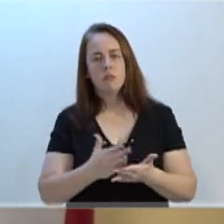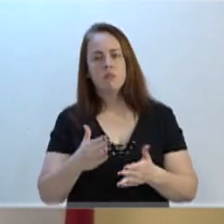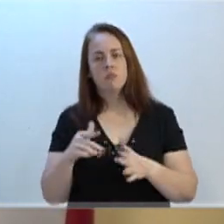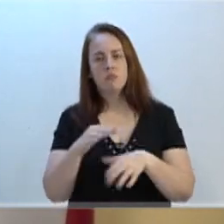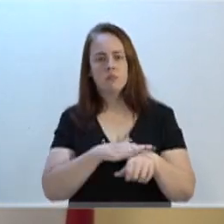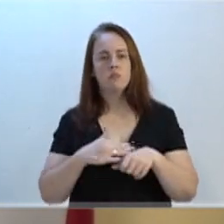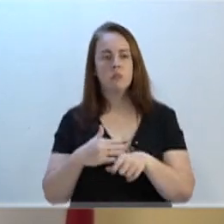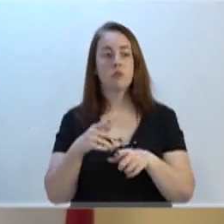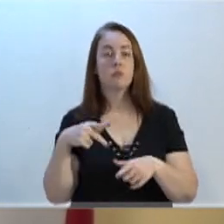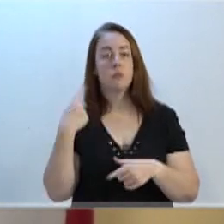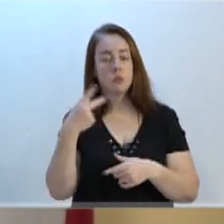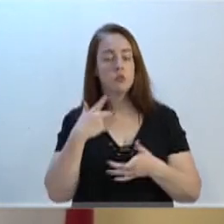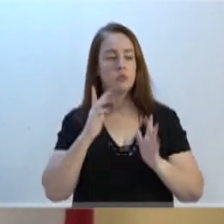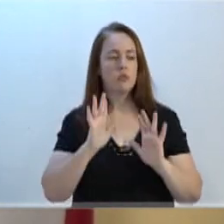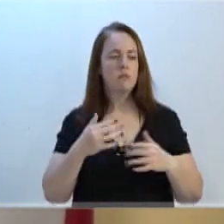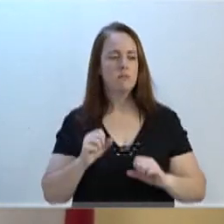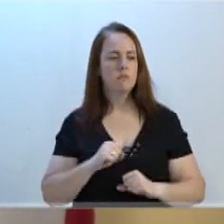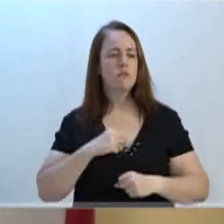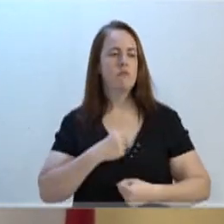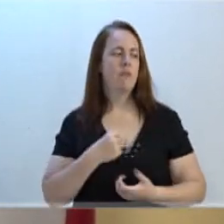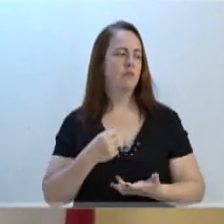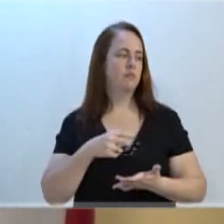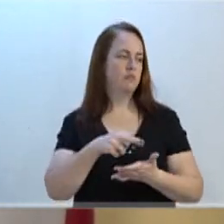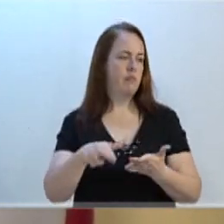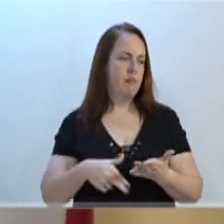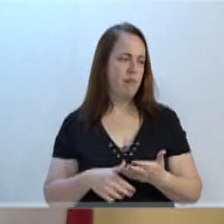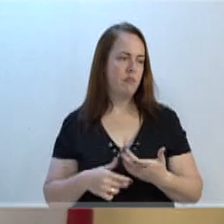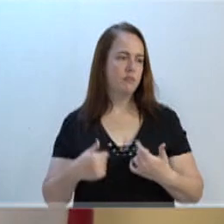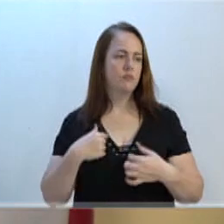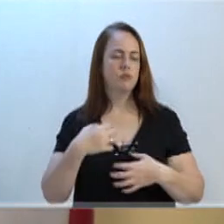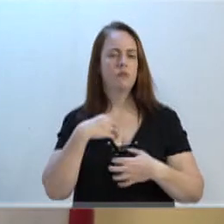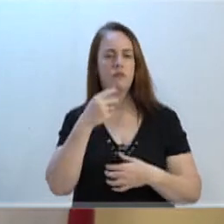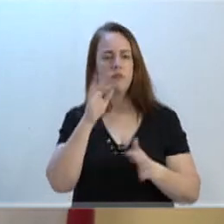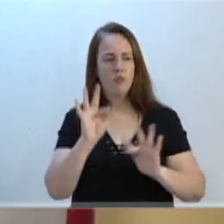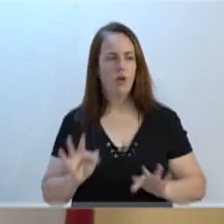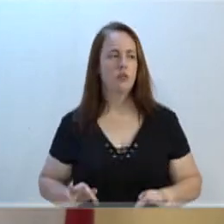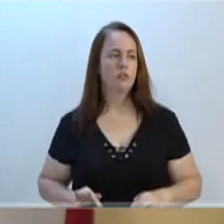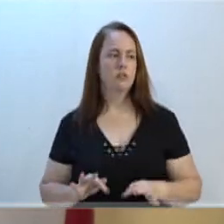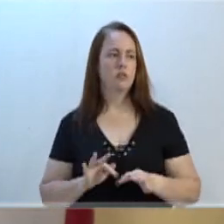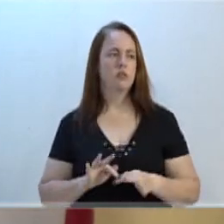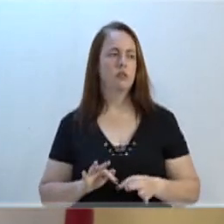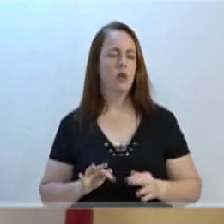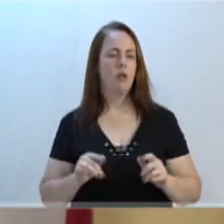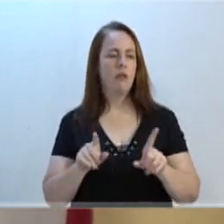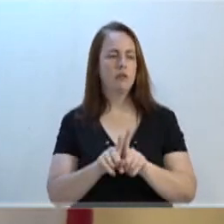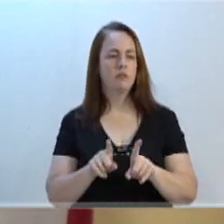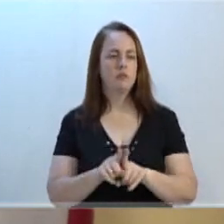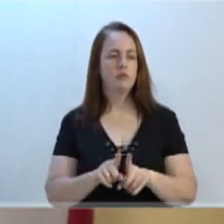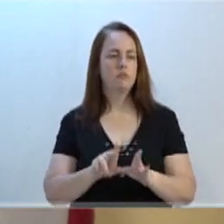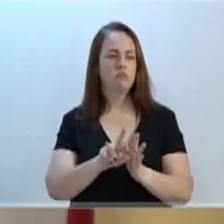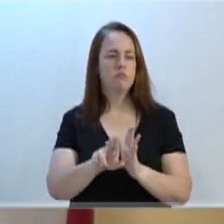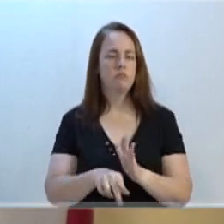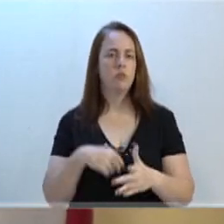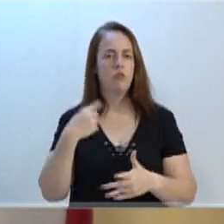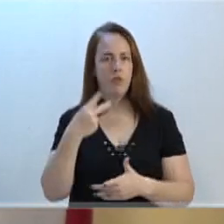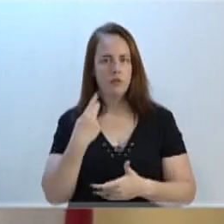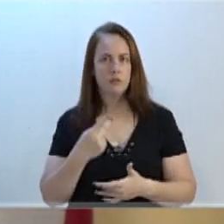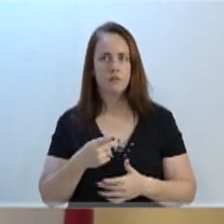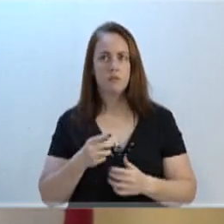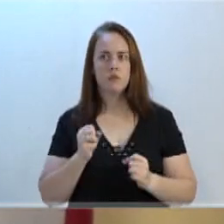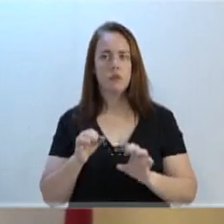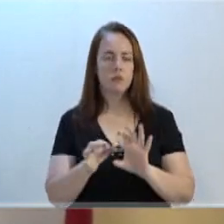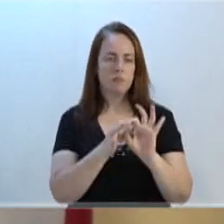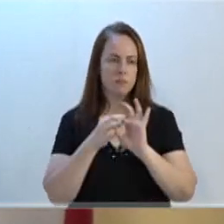e este vereador já se empenhou em várias delas, e eu fico muito feliz também com outros vereadores, quando